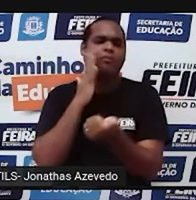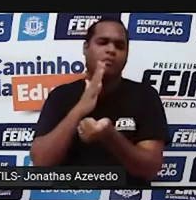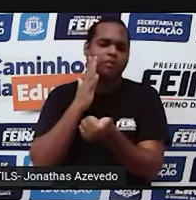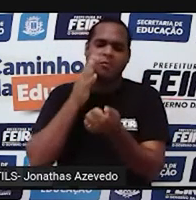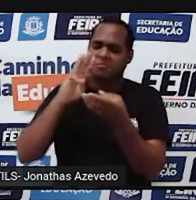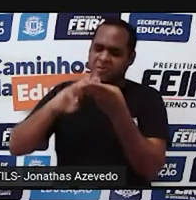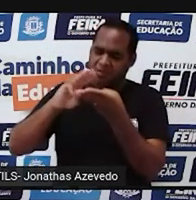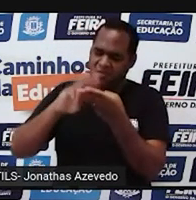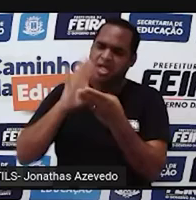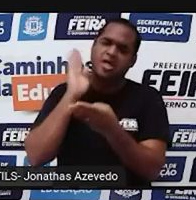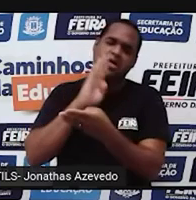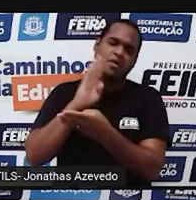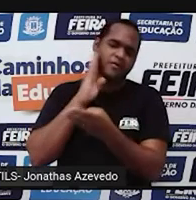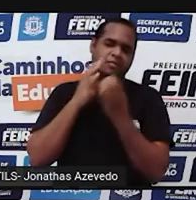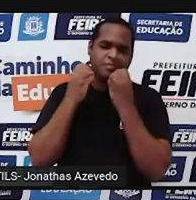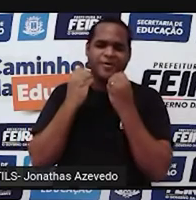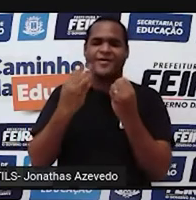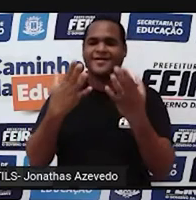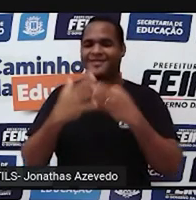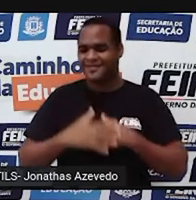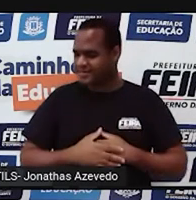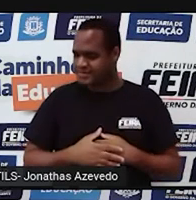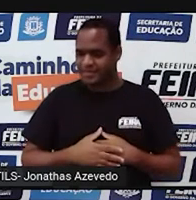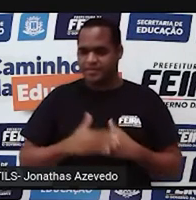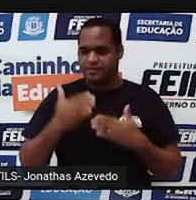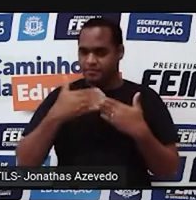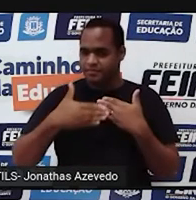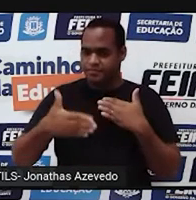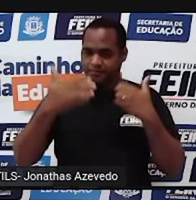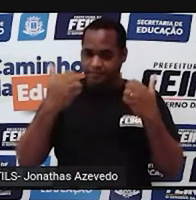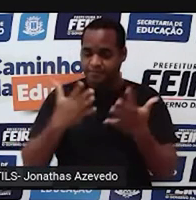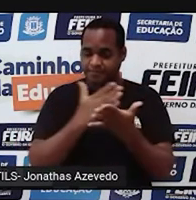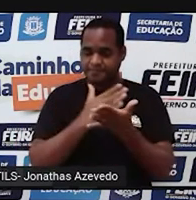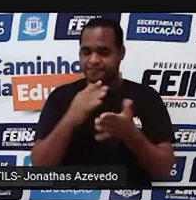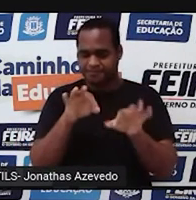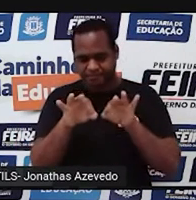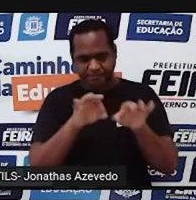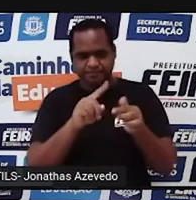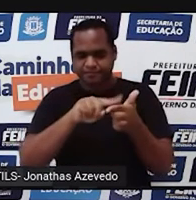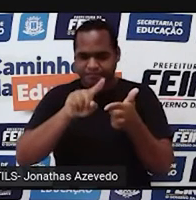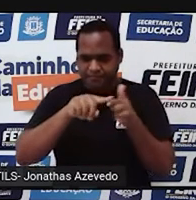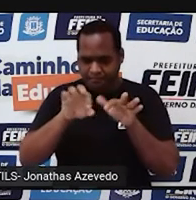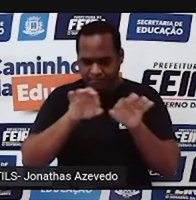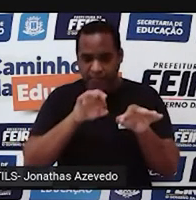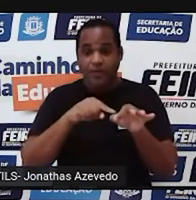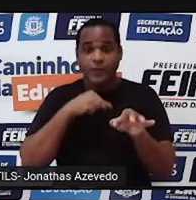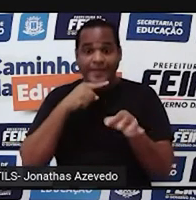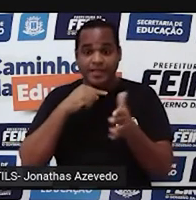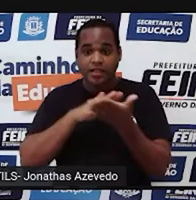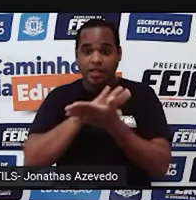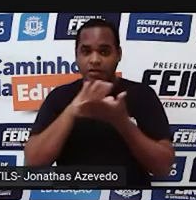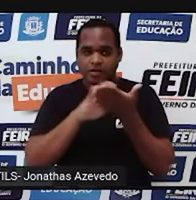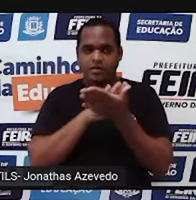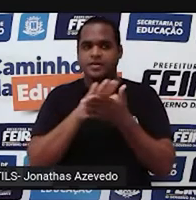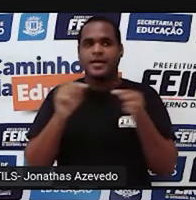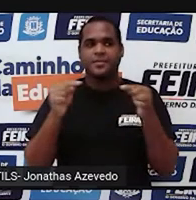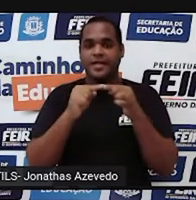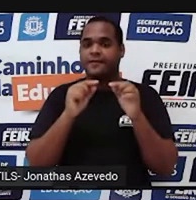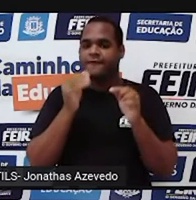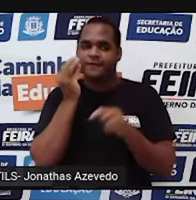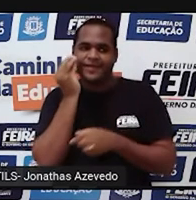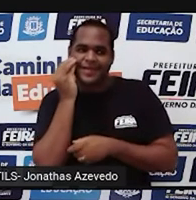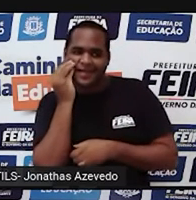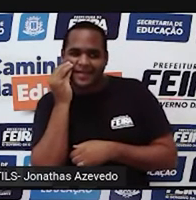Valeu? Então, a partir de agora, não conseguiu resolver um problema de matemática, só há um único caminho, 70,